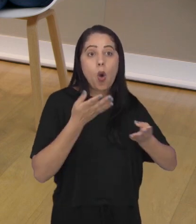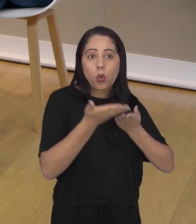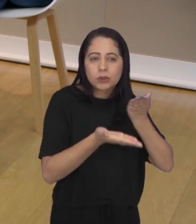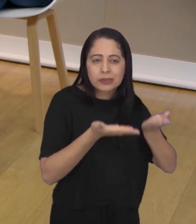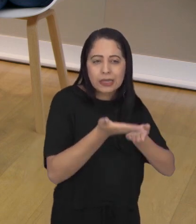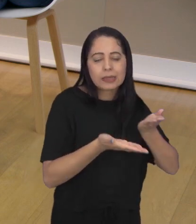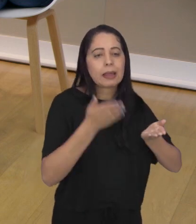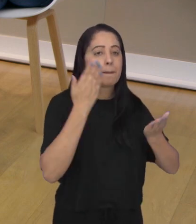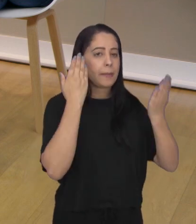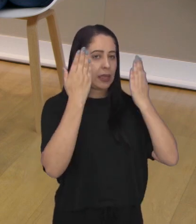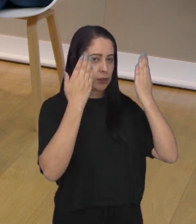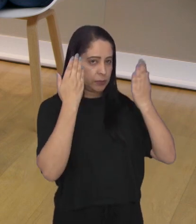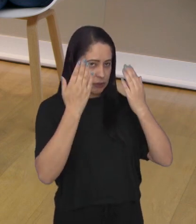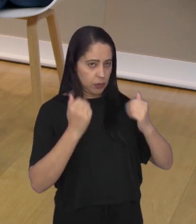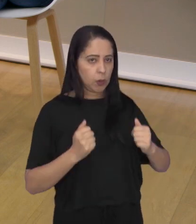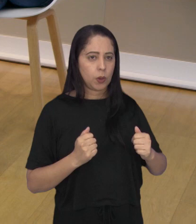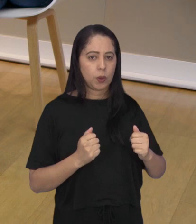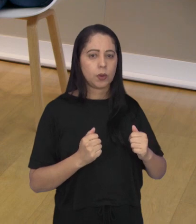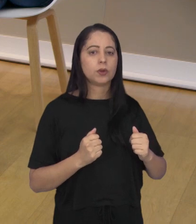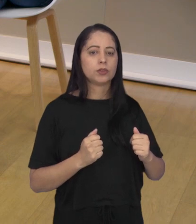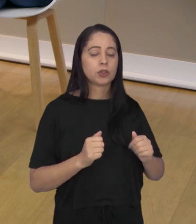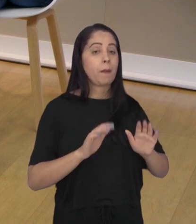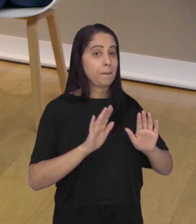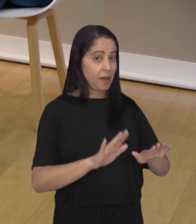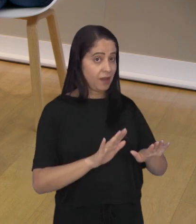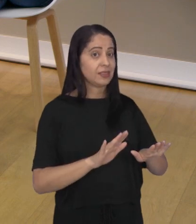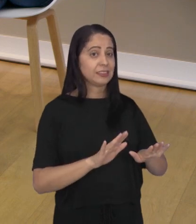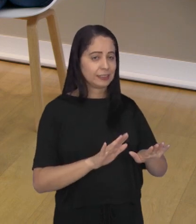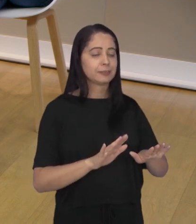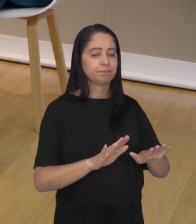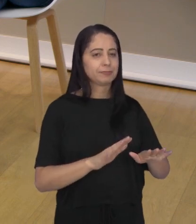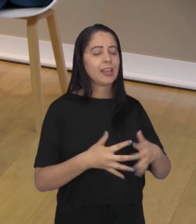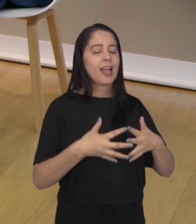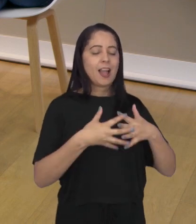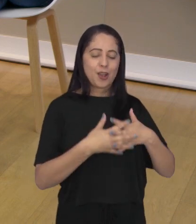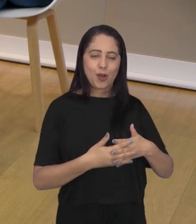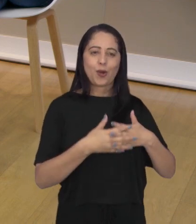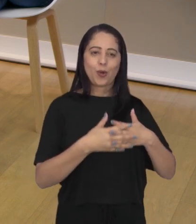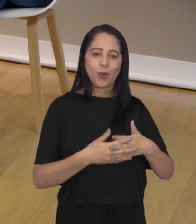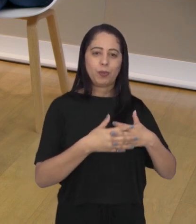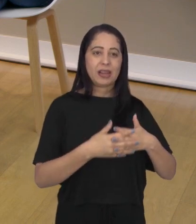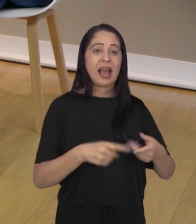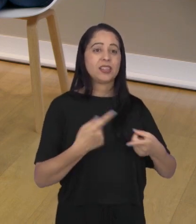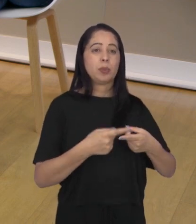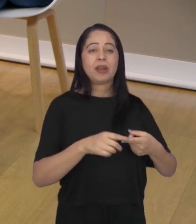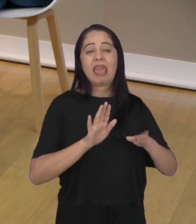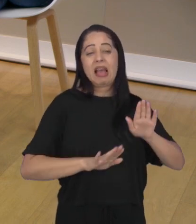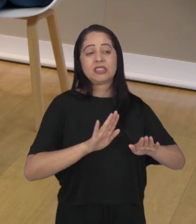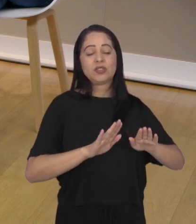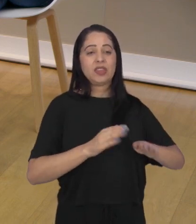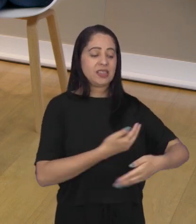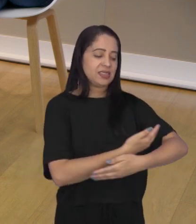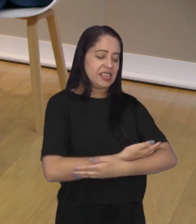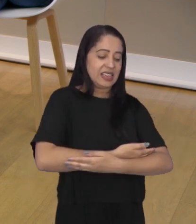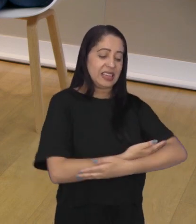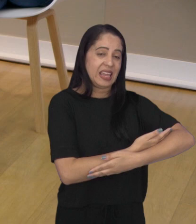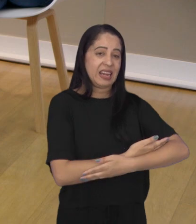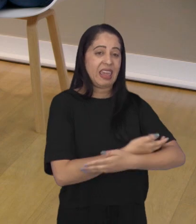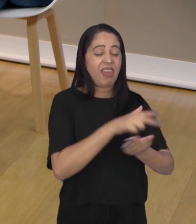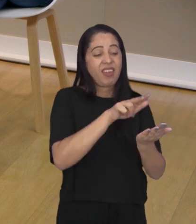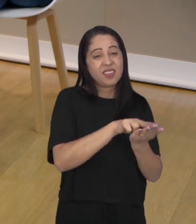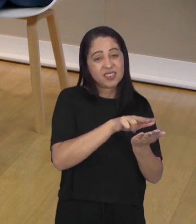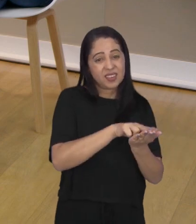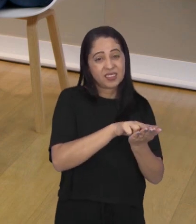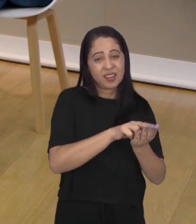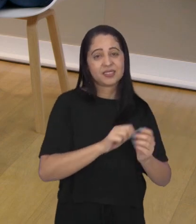também, com bastante cuidado, claro, como todos os outros pacientes, mas é complicado, né? Dar o filho pequenininho ali, criança,